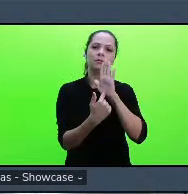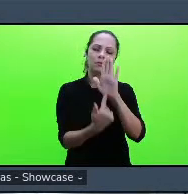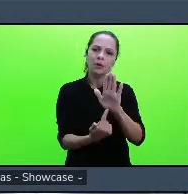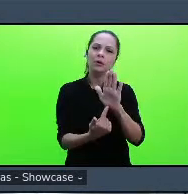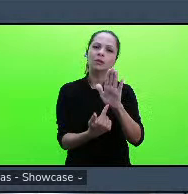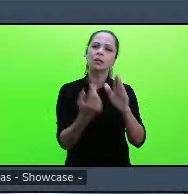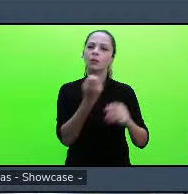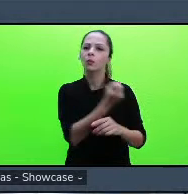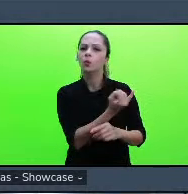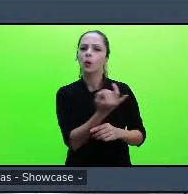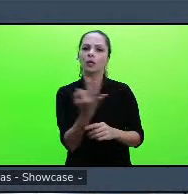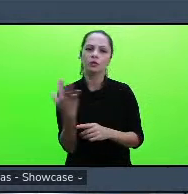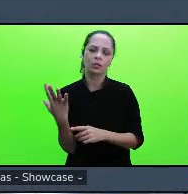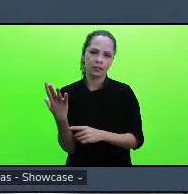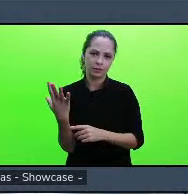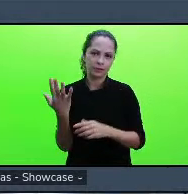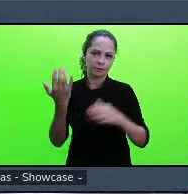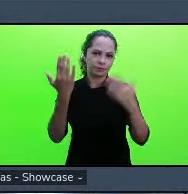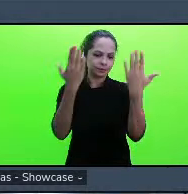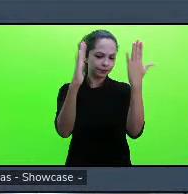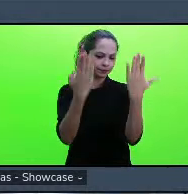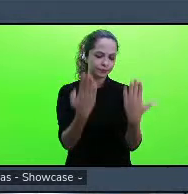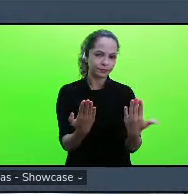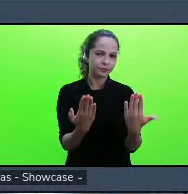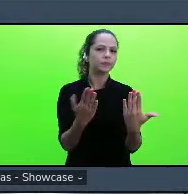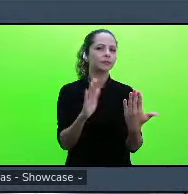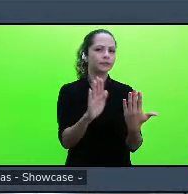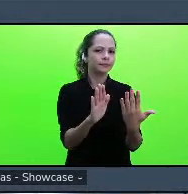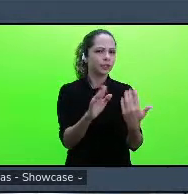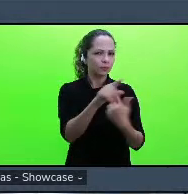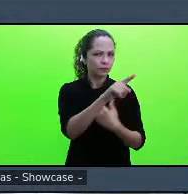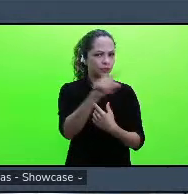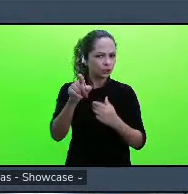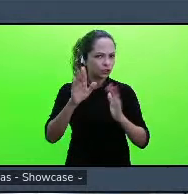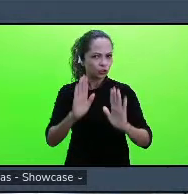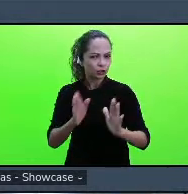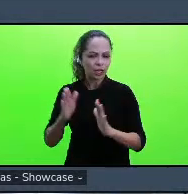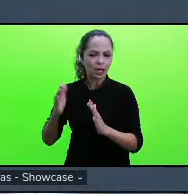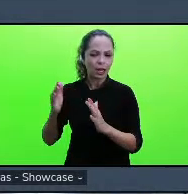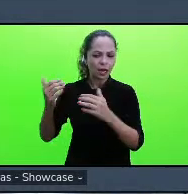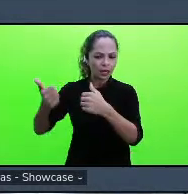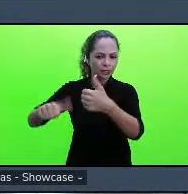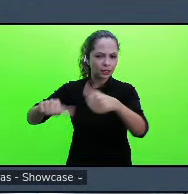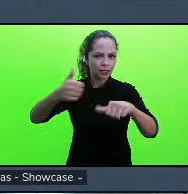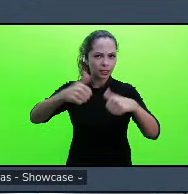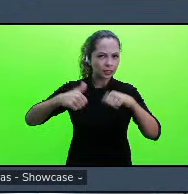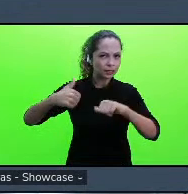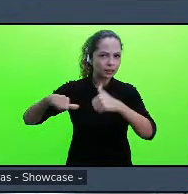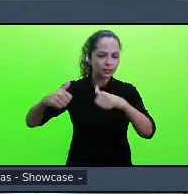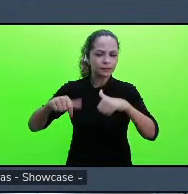vocês chegaram a analisar depois que se essa dificuldade essa essa ansiedade deles essa